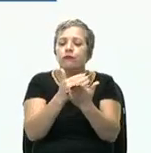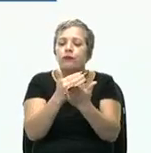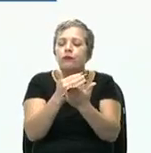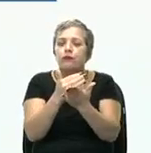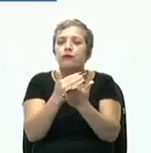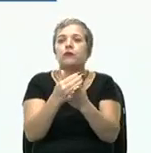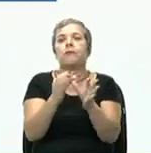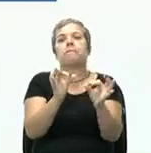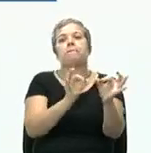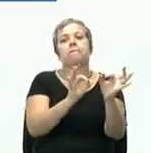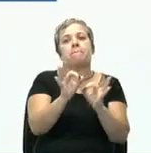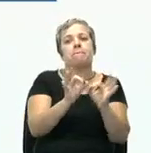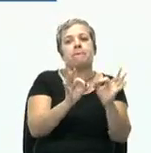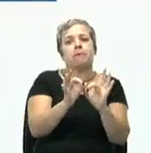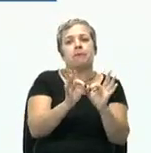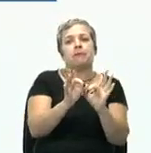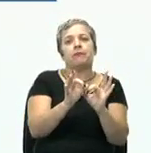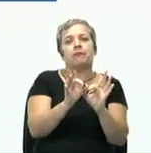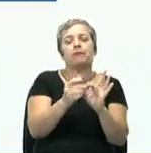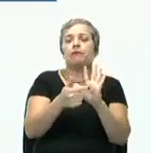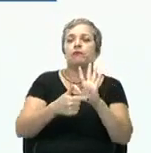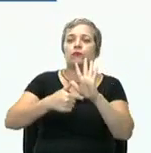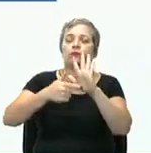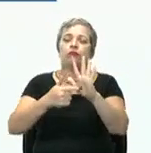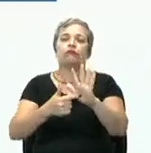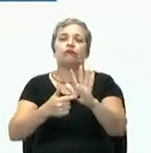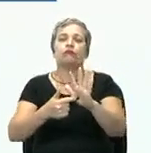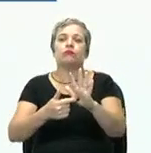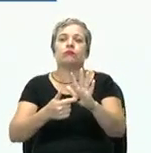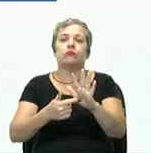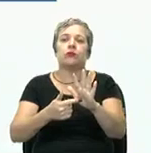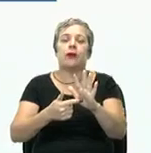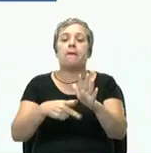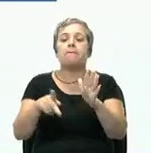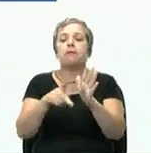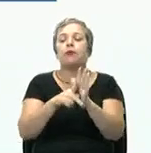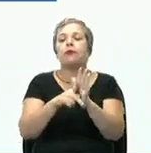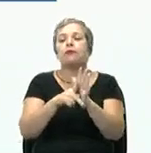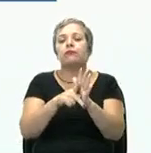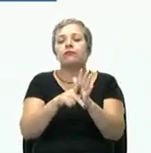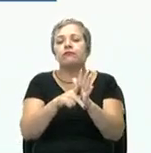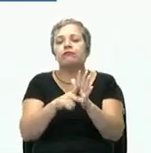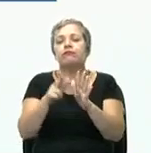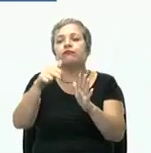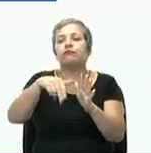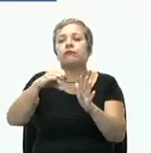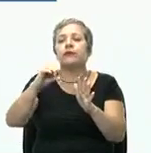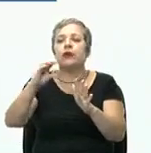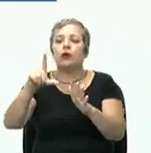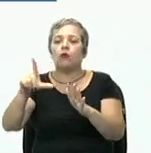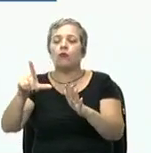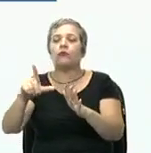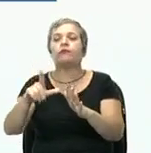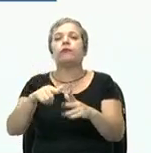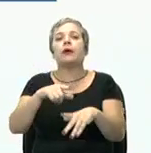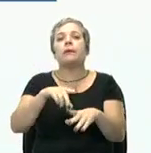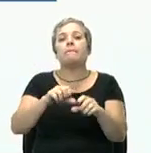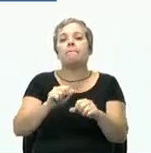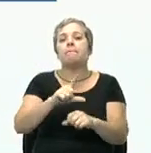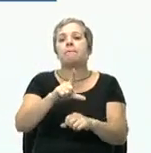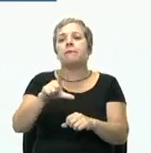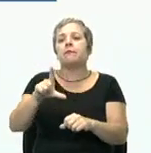estratégico. E ele marca a abordagem neoclássica da administração, que nós vamos ver mais para frente.